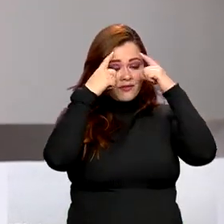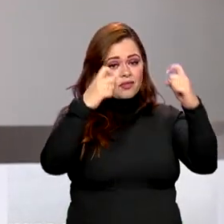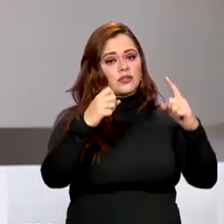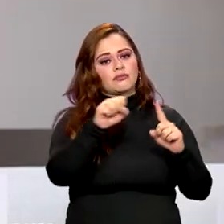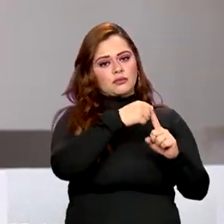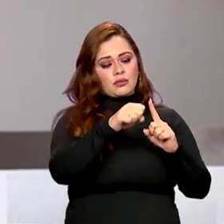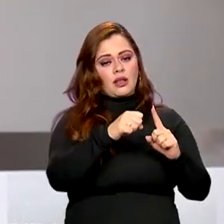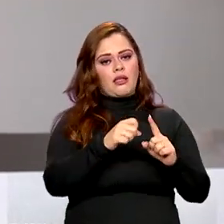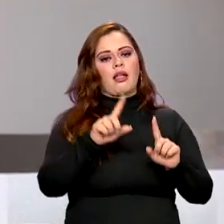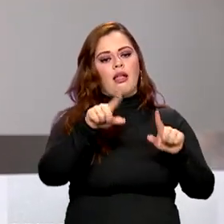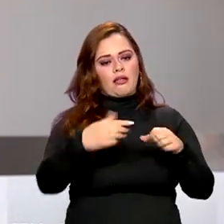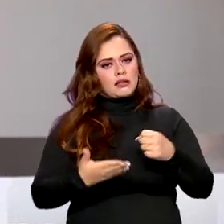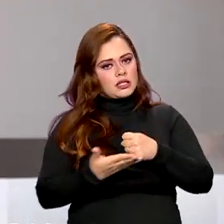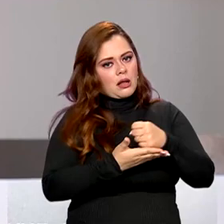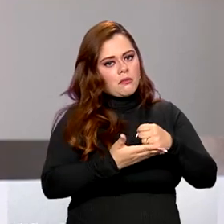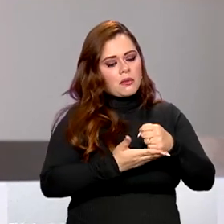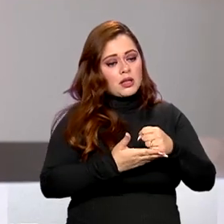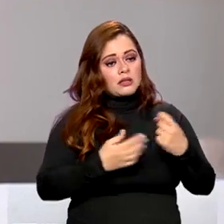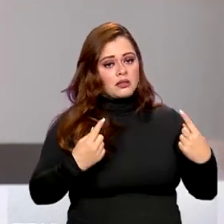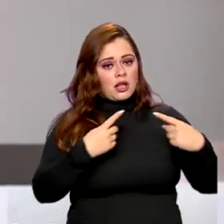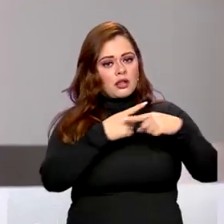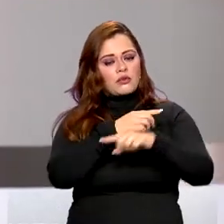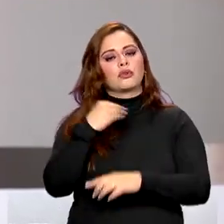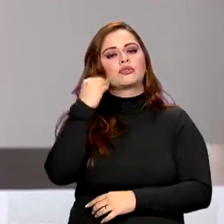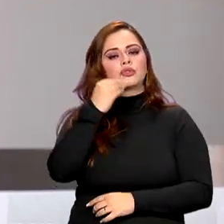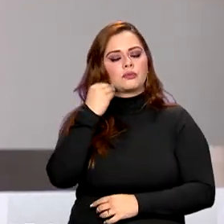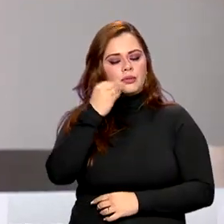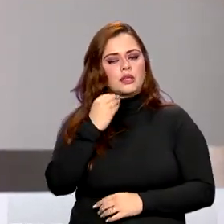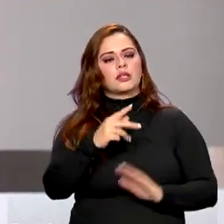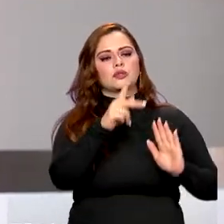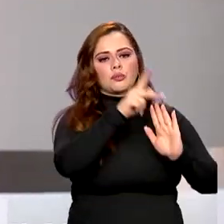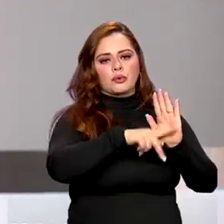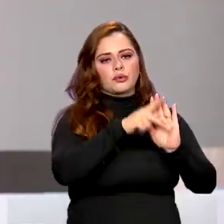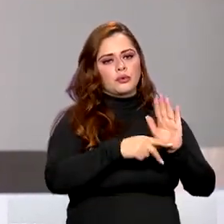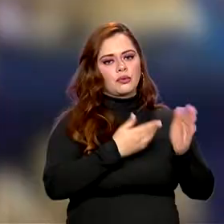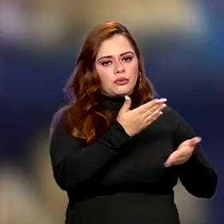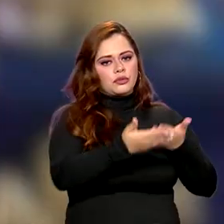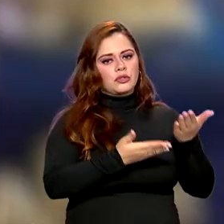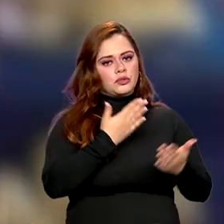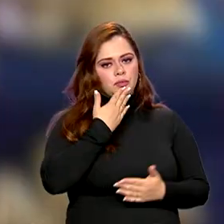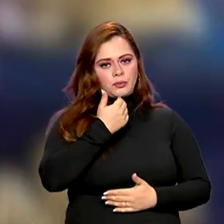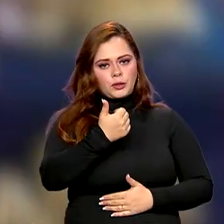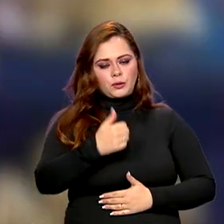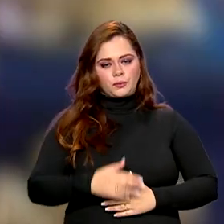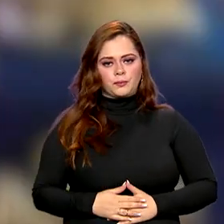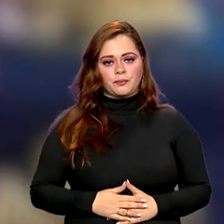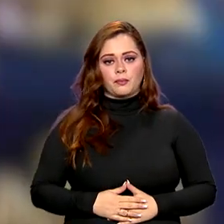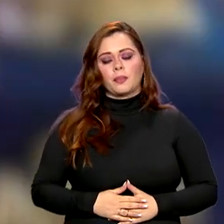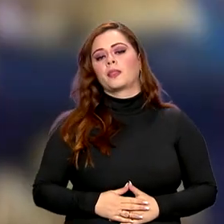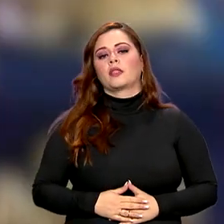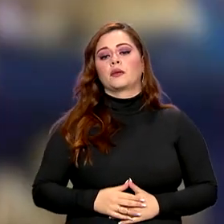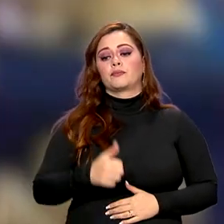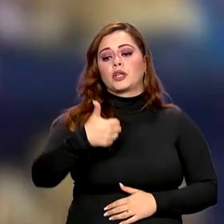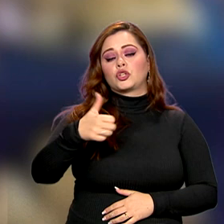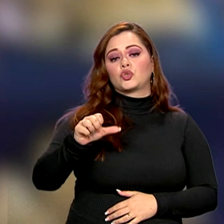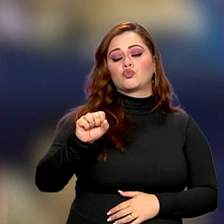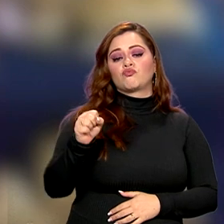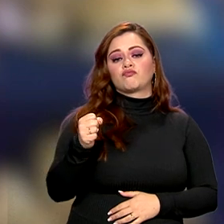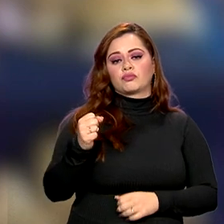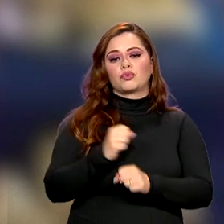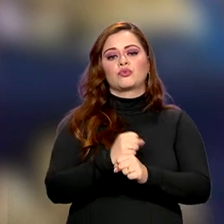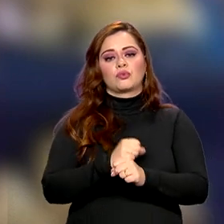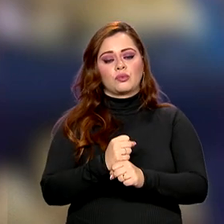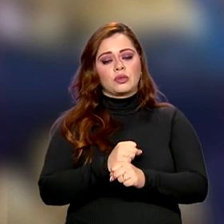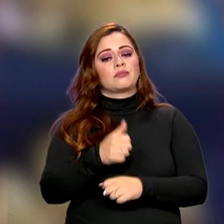troca de experiências e definir um protocolo unificado de atendimento. Por 18 anos, esta mulher,